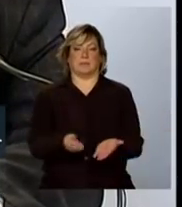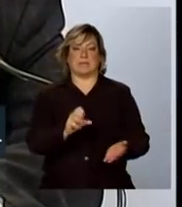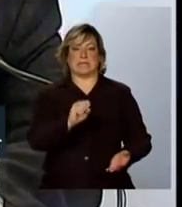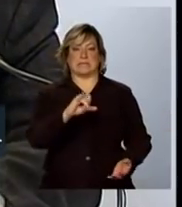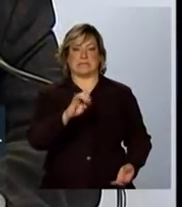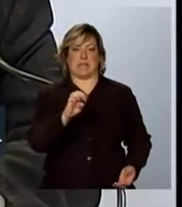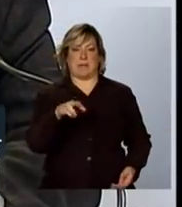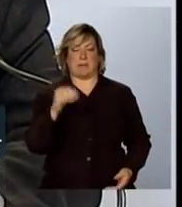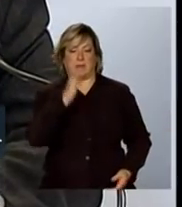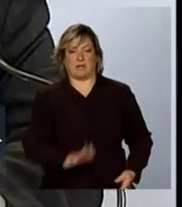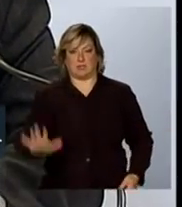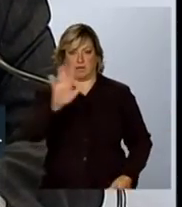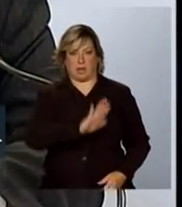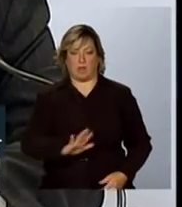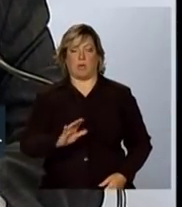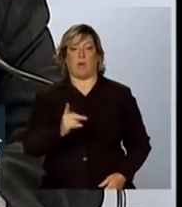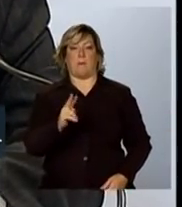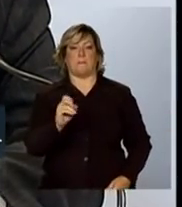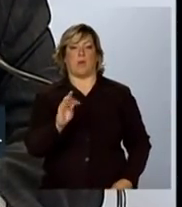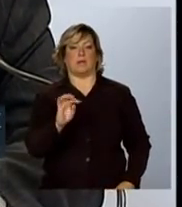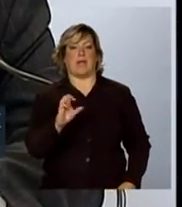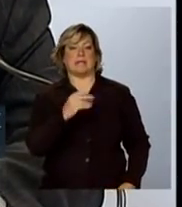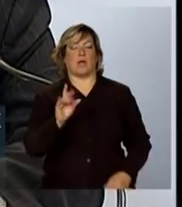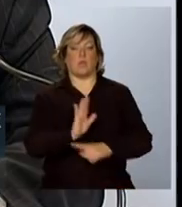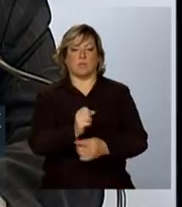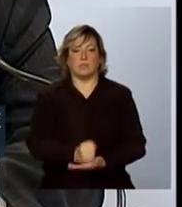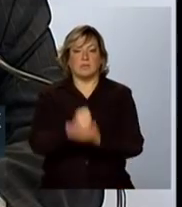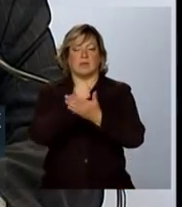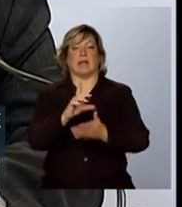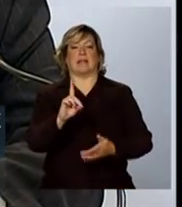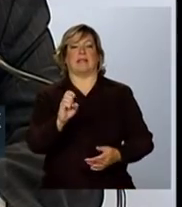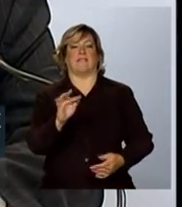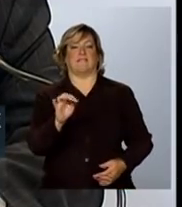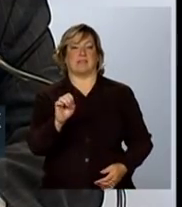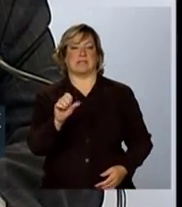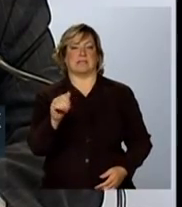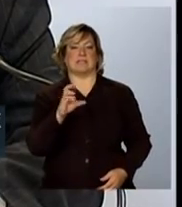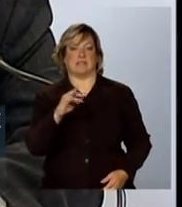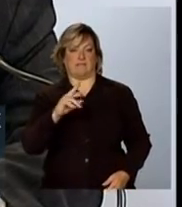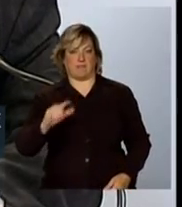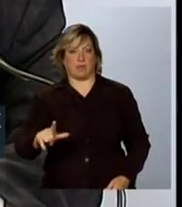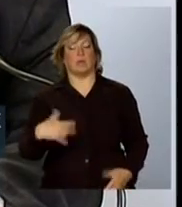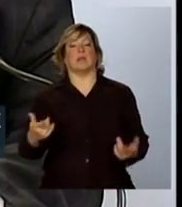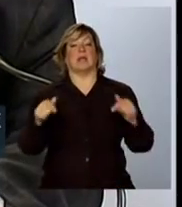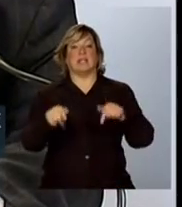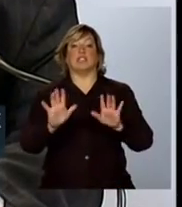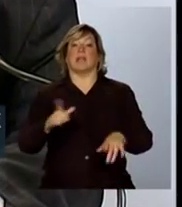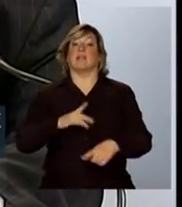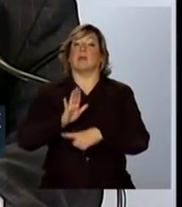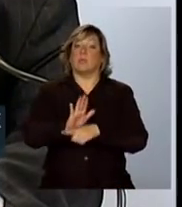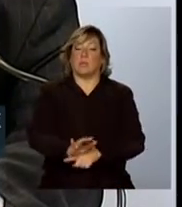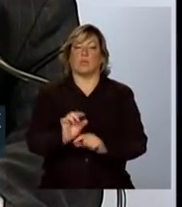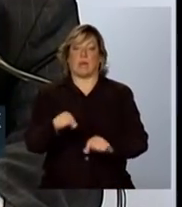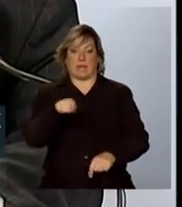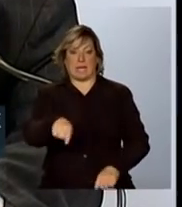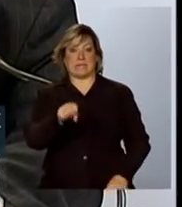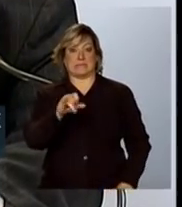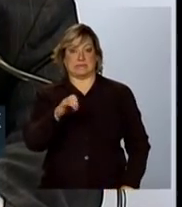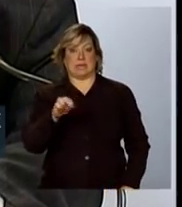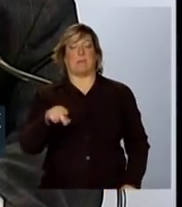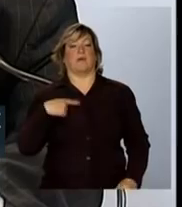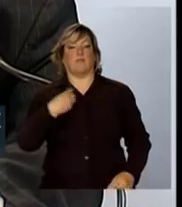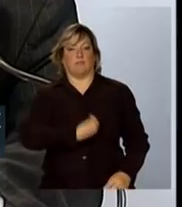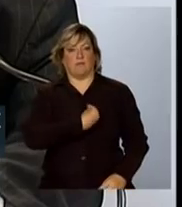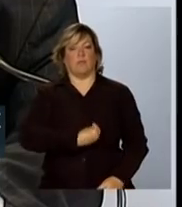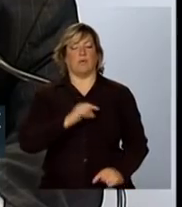é de Proteção e Defesa Civil, nós temos já situações em que o sistema funciona de forma